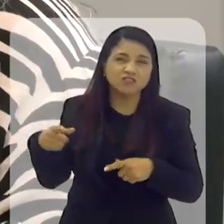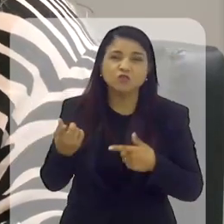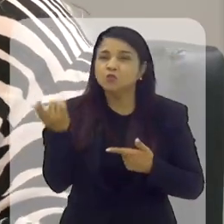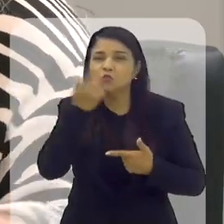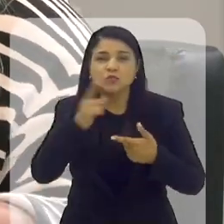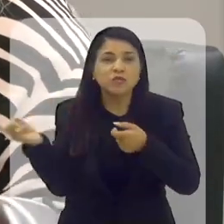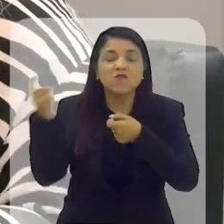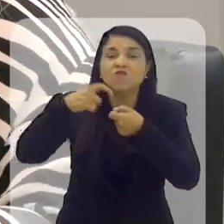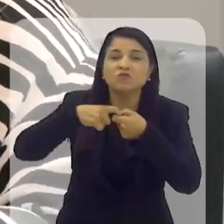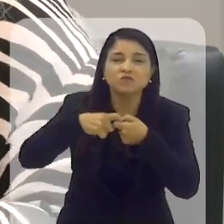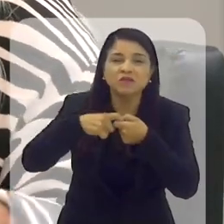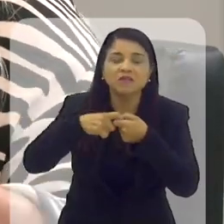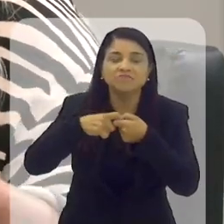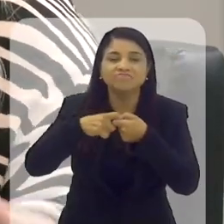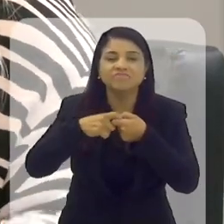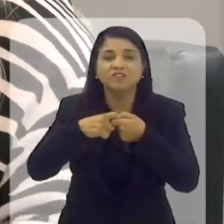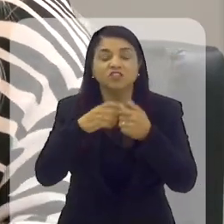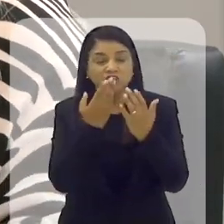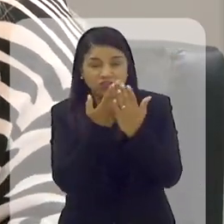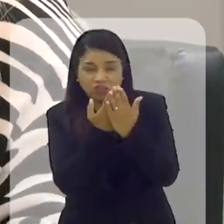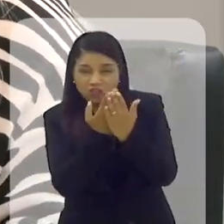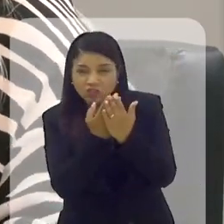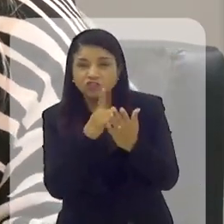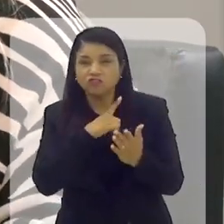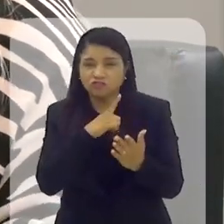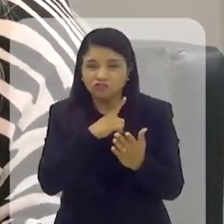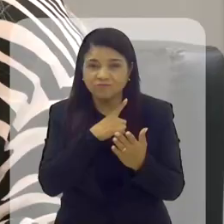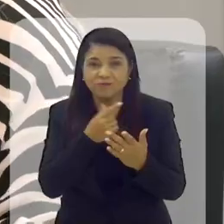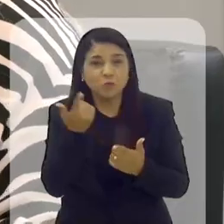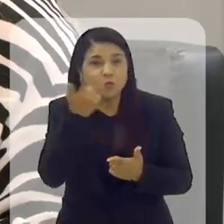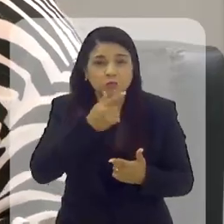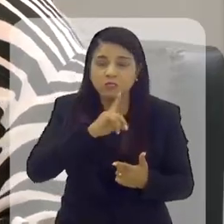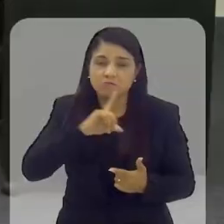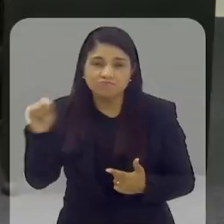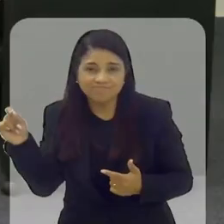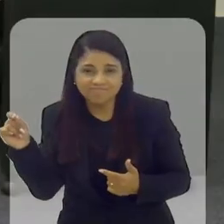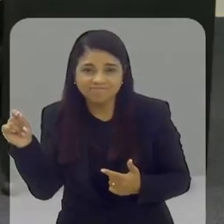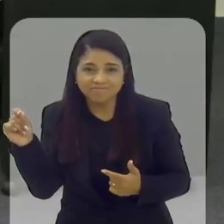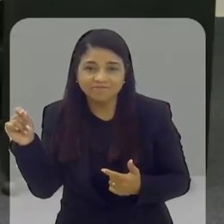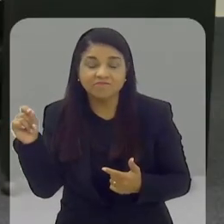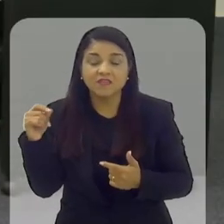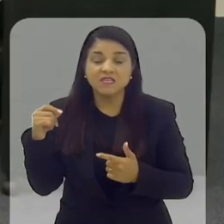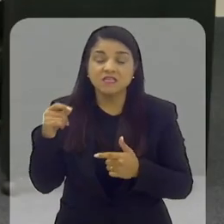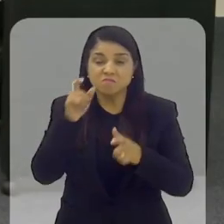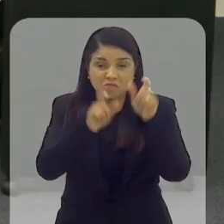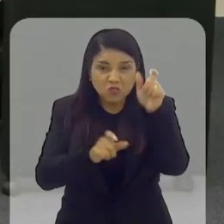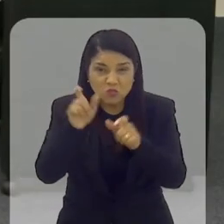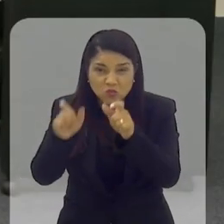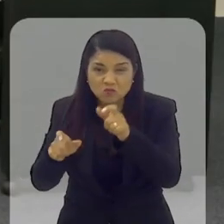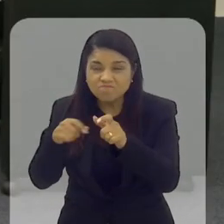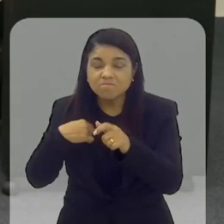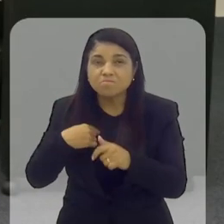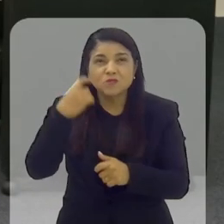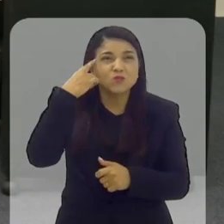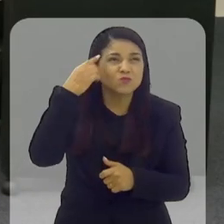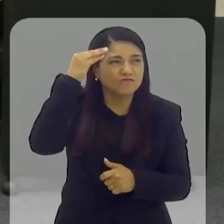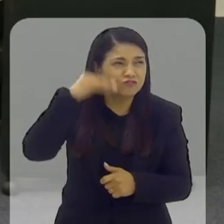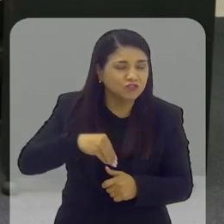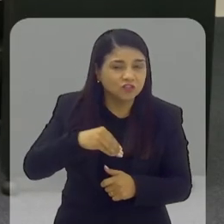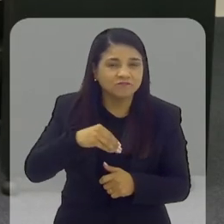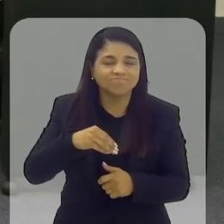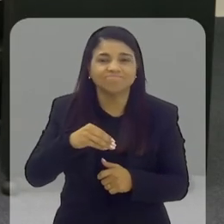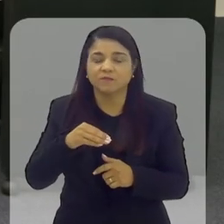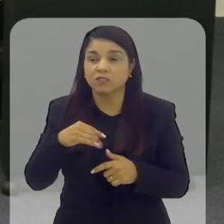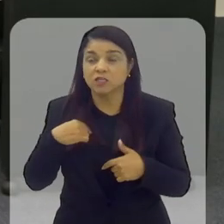voltar, e vice-versa. Por muitas vezes, nós tínhamos as aulas e não conseguimos sair. E muita gente, com esse processo todo, pensou em